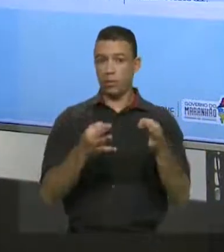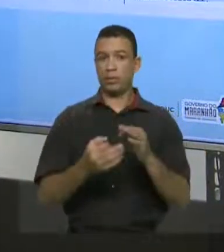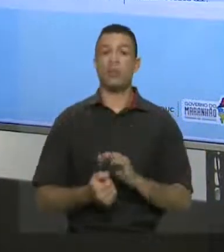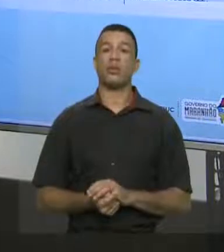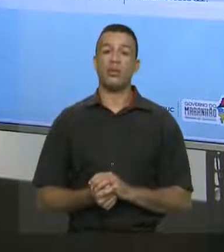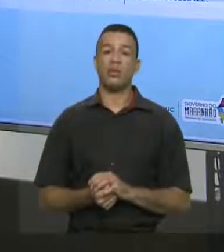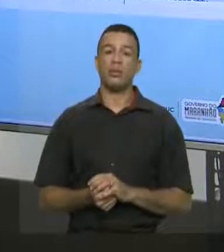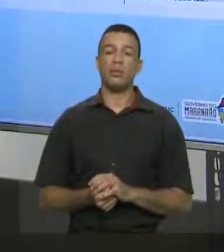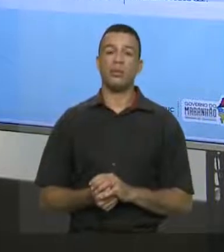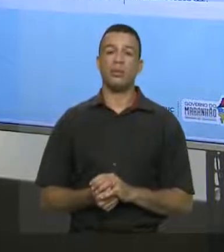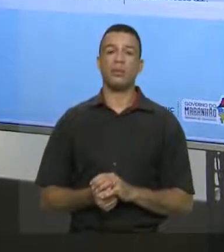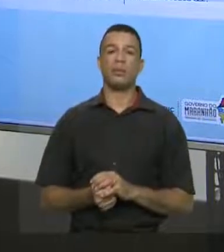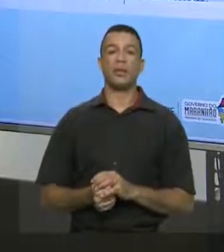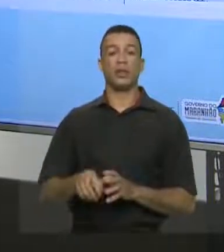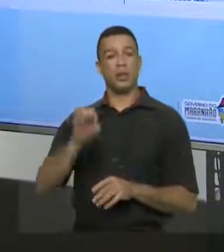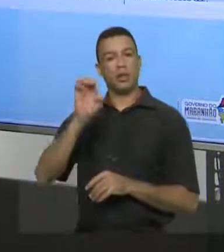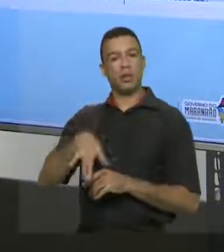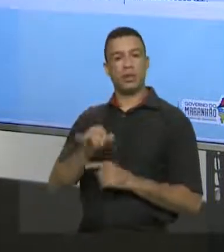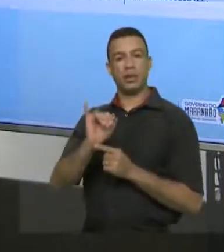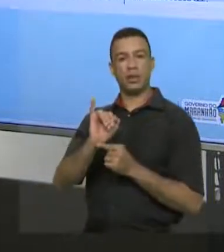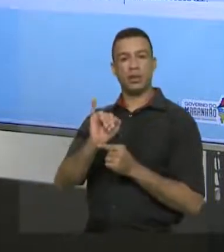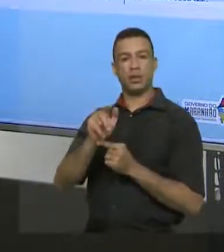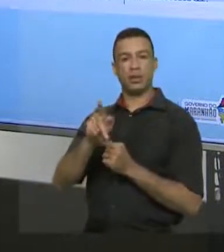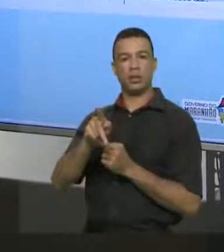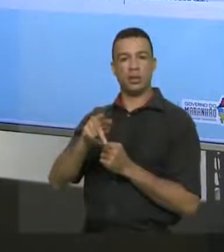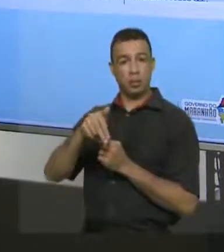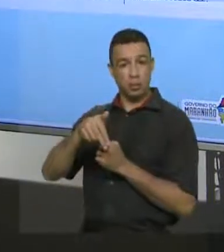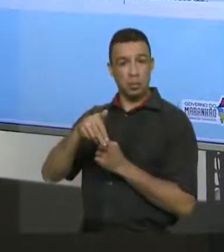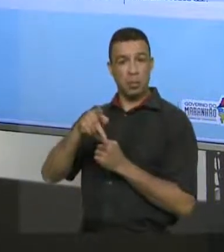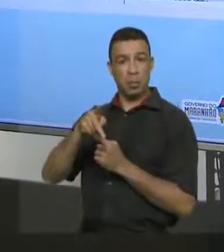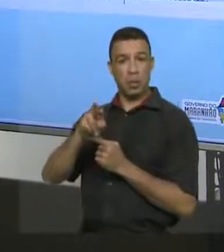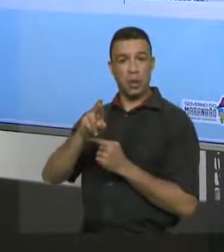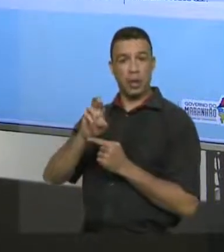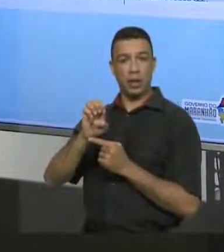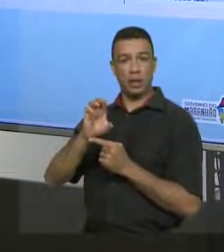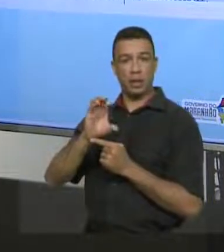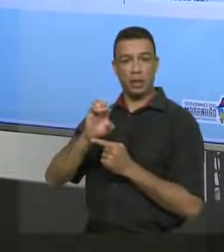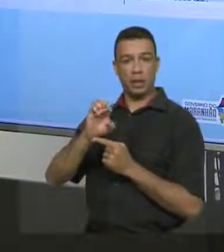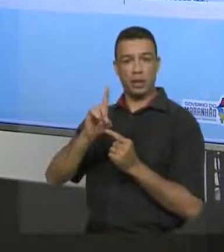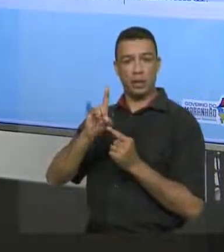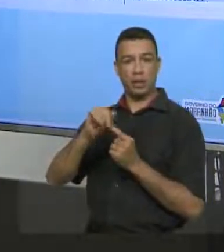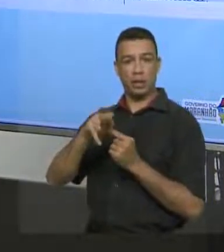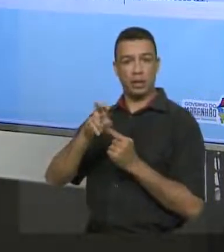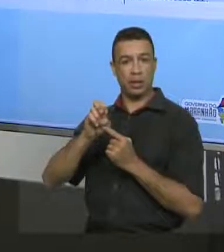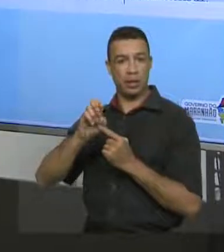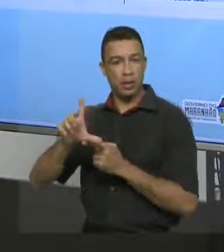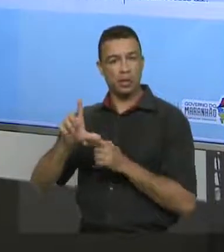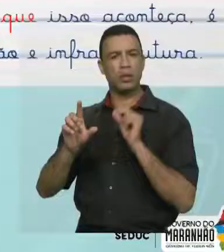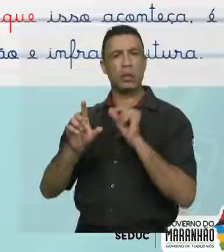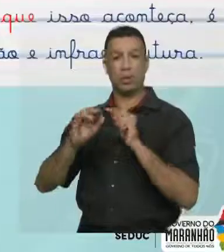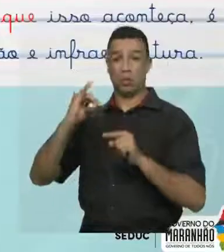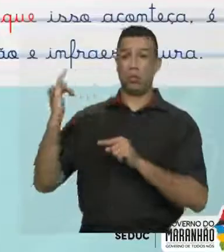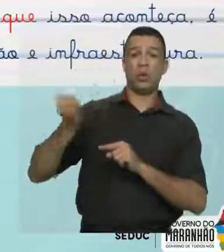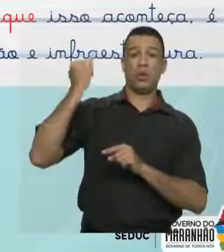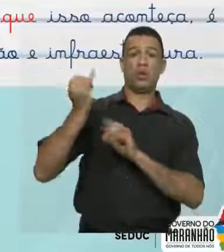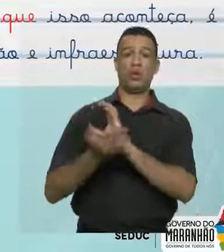É imprescindível que o país faça urgentes investimentos em educação e infraestrutura. Qual é a finalidade disso?